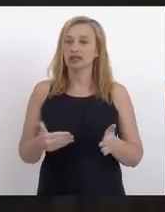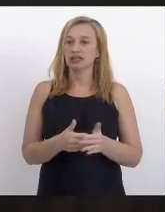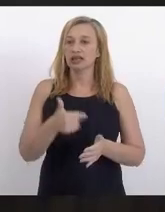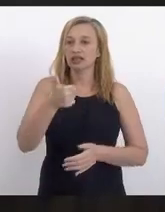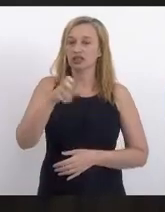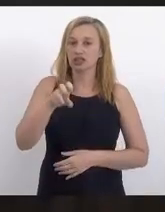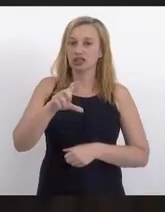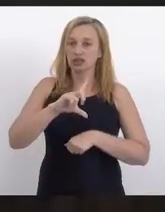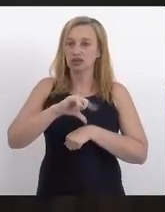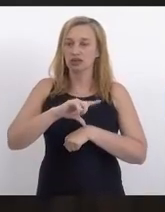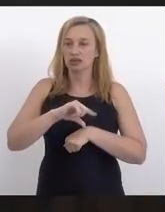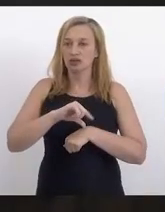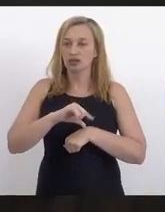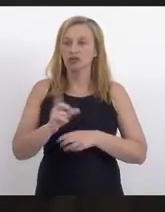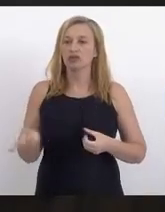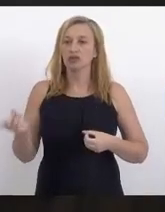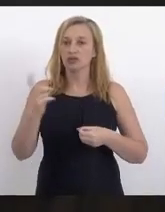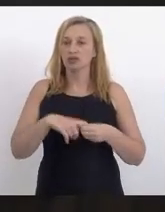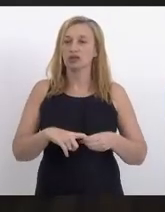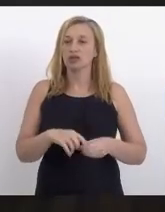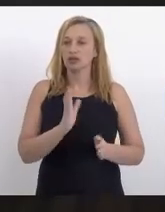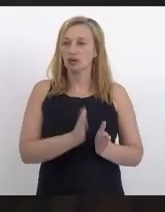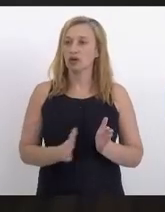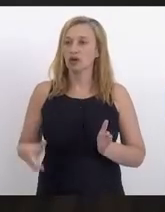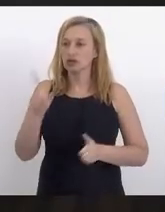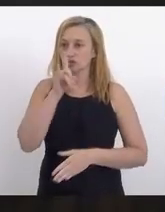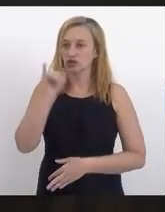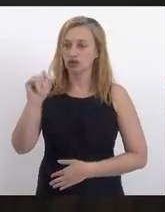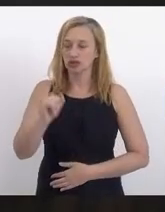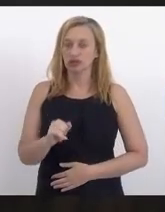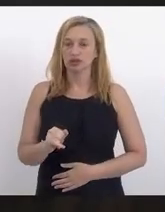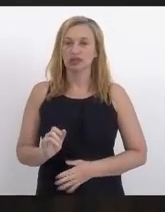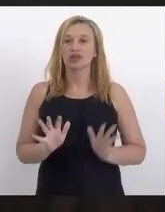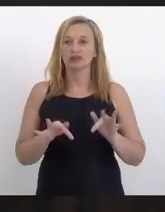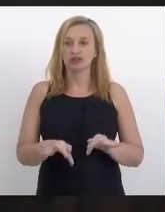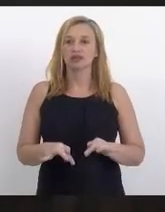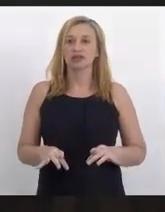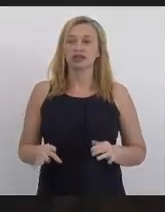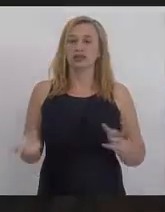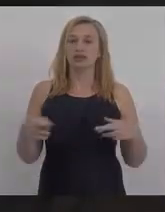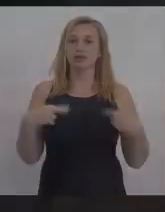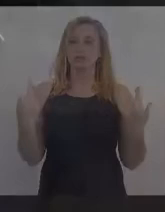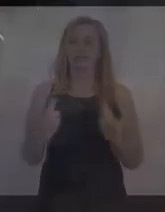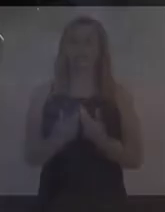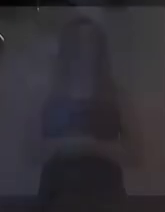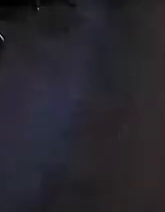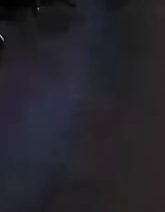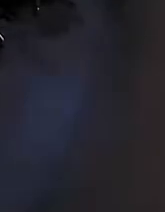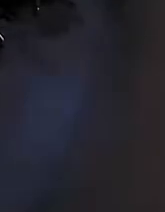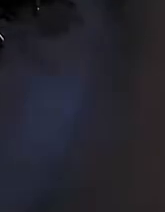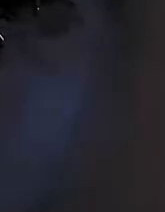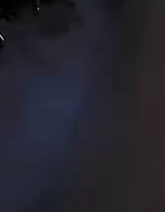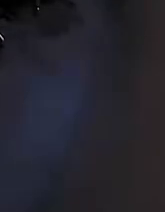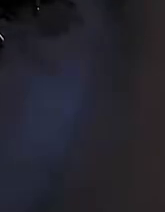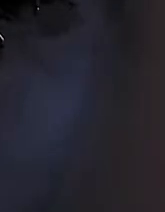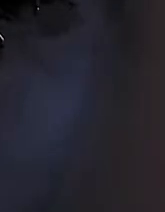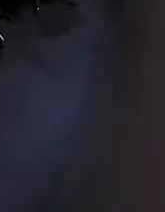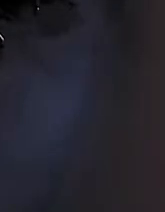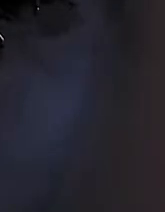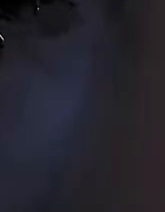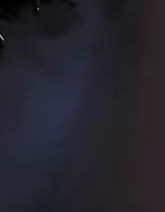15 horas, quando retornaremos com a ordem do dia. Está suspensa a sessão. deputado Valdeck.